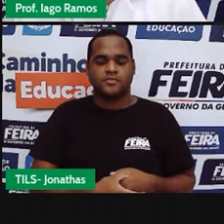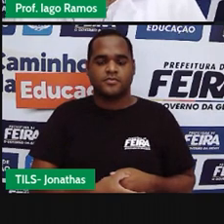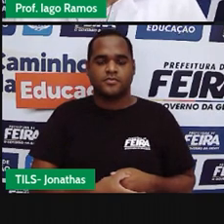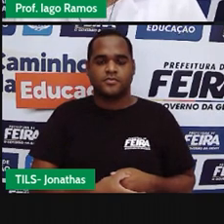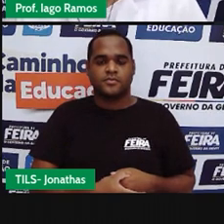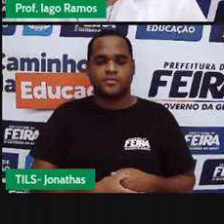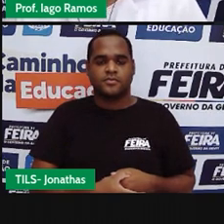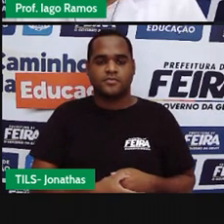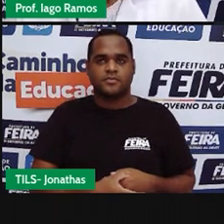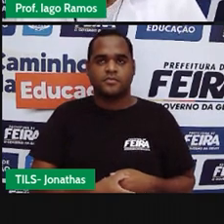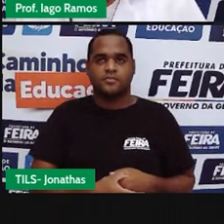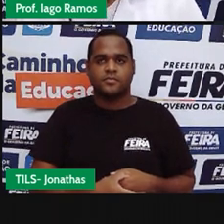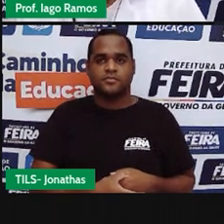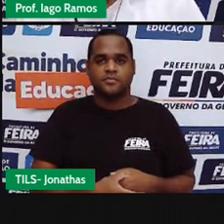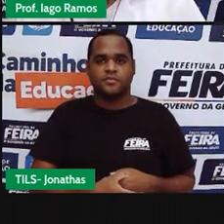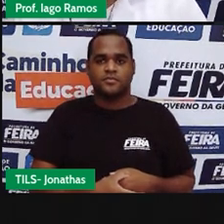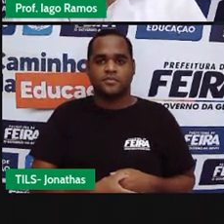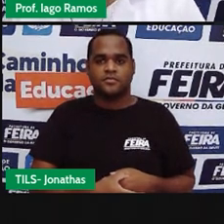Prontinho.